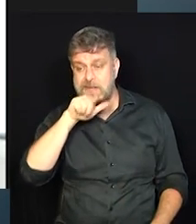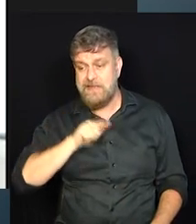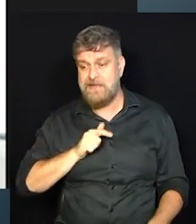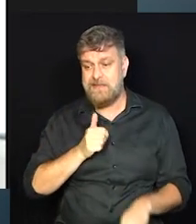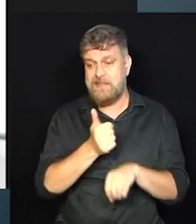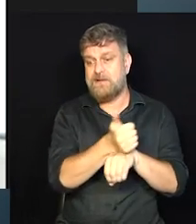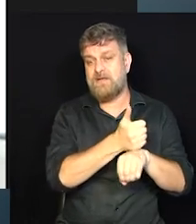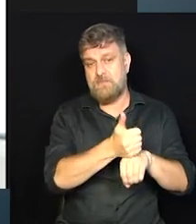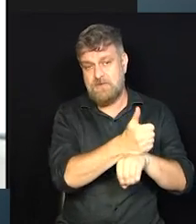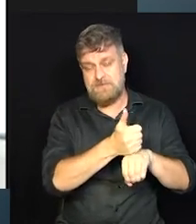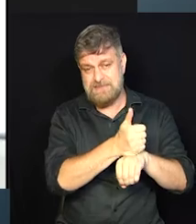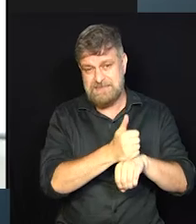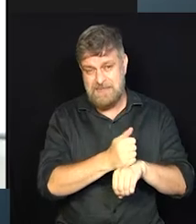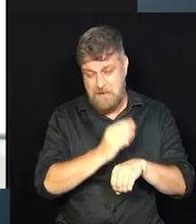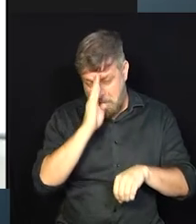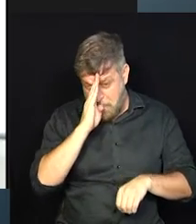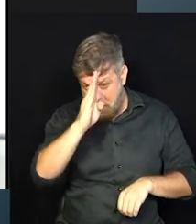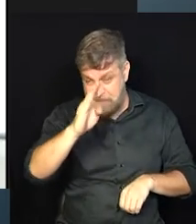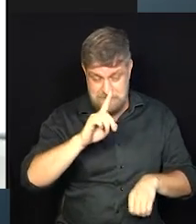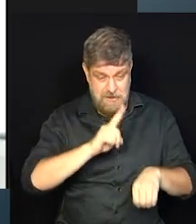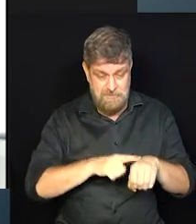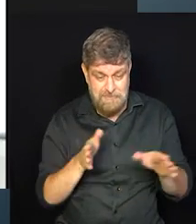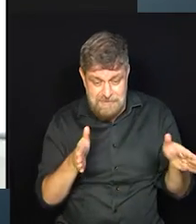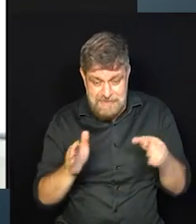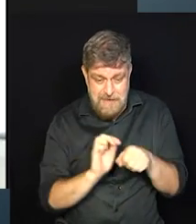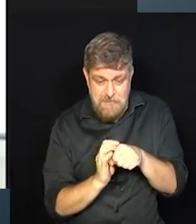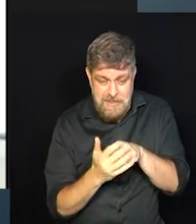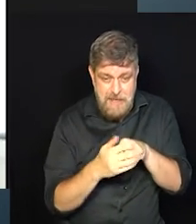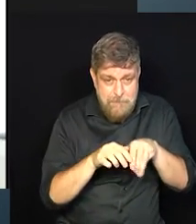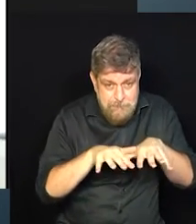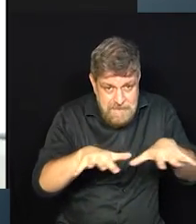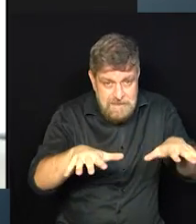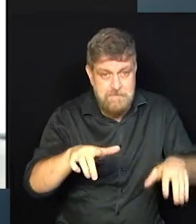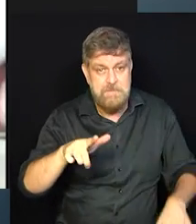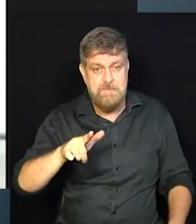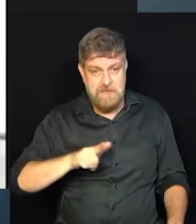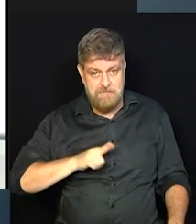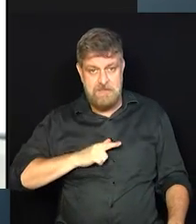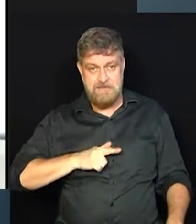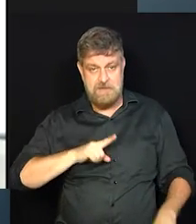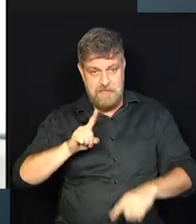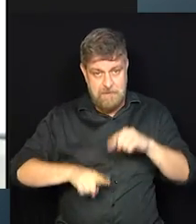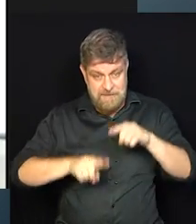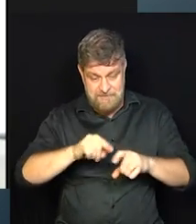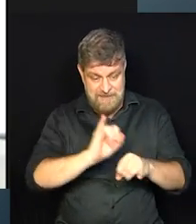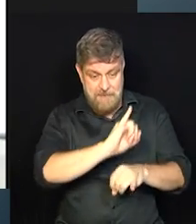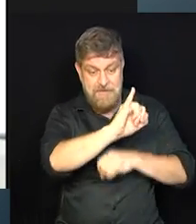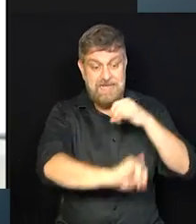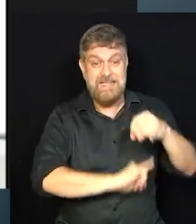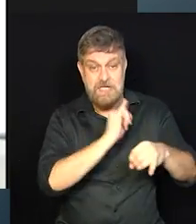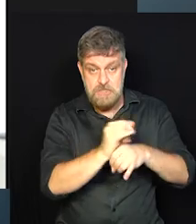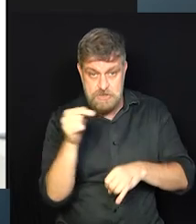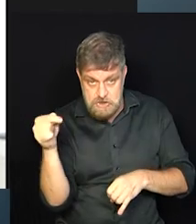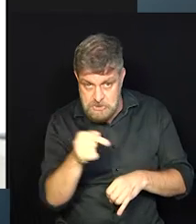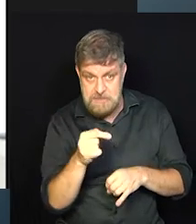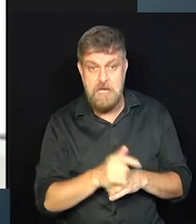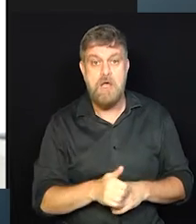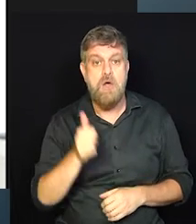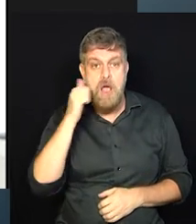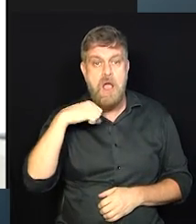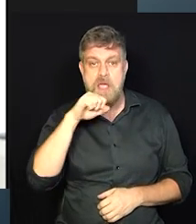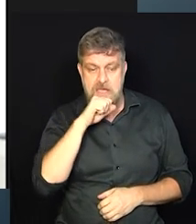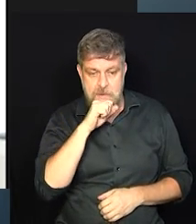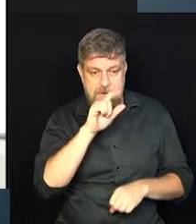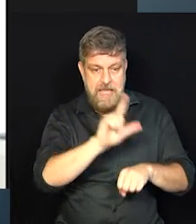empreendedora, especialmente na pandemia, mas existem muitas ferramentas, especialmente digitais, para que ela possa continuar